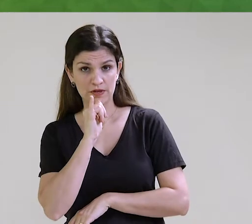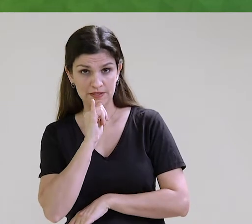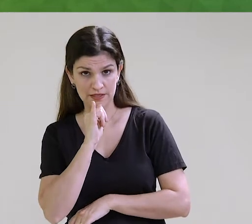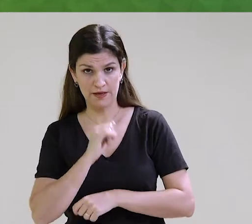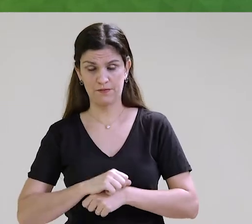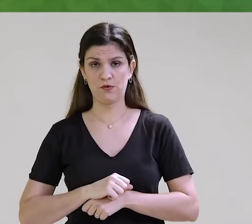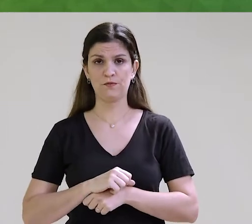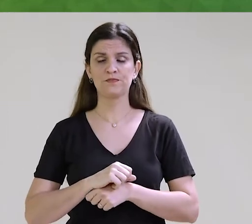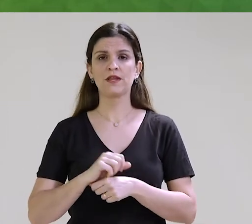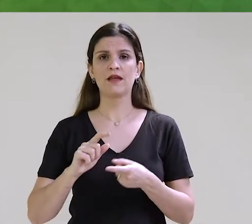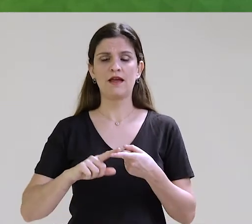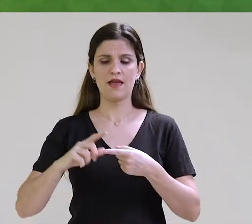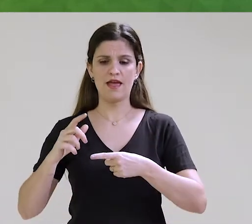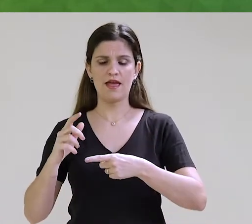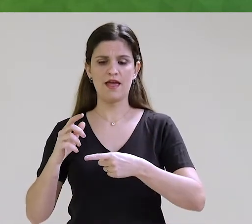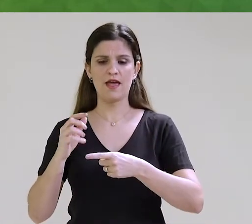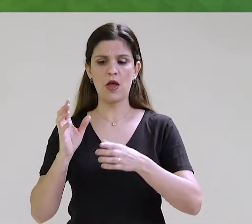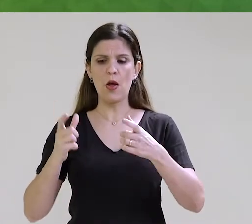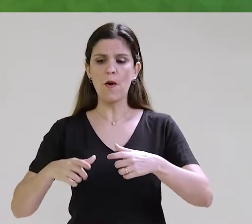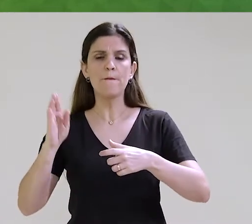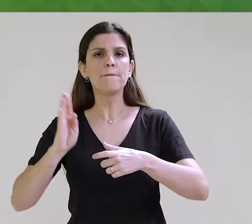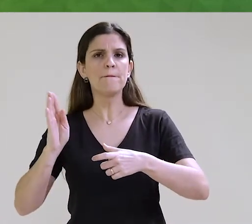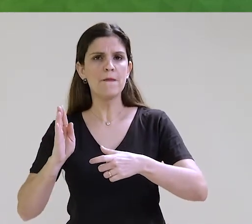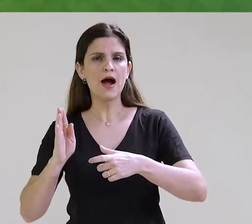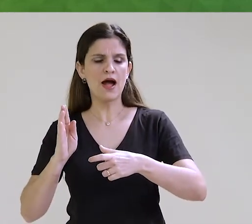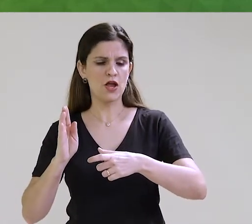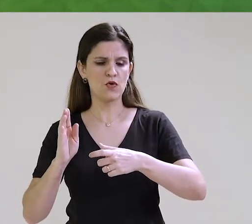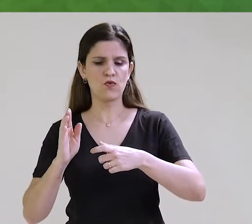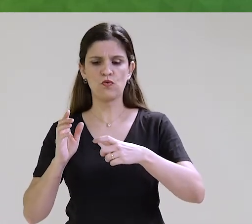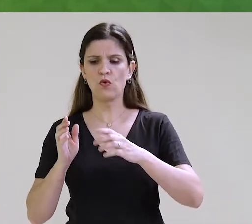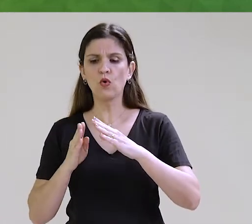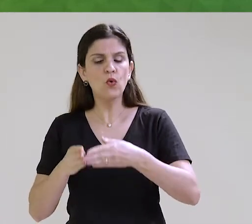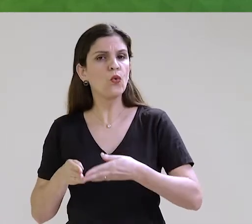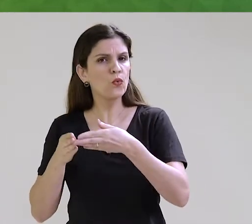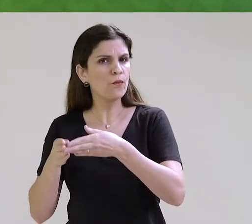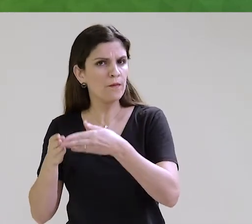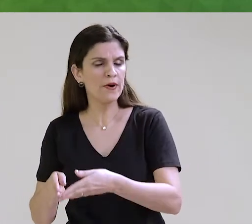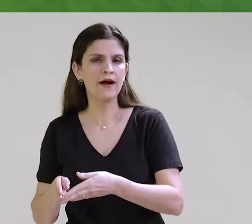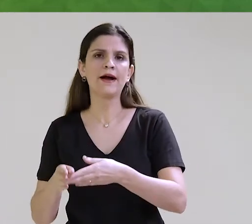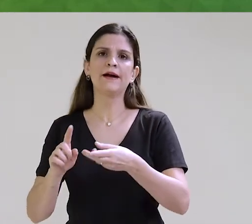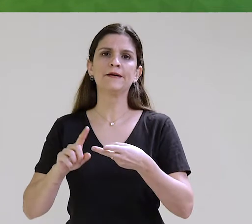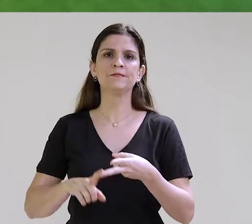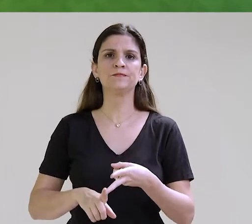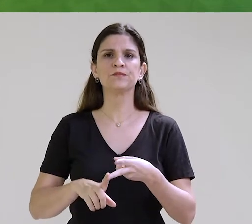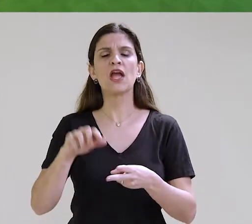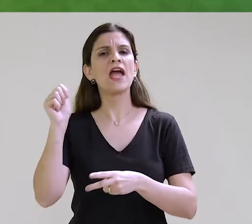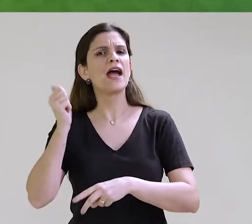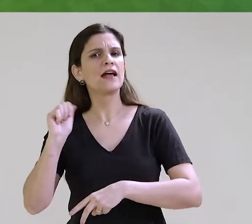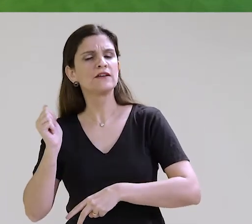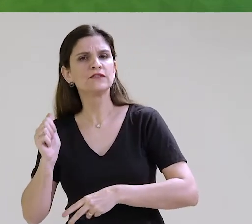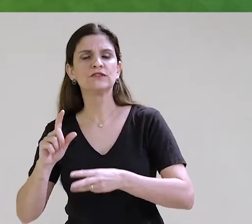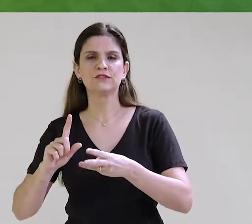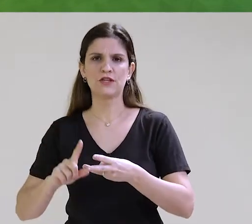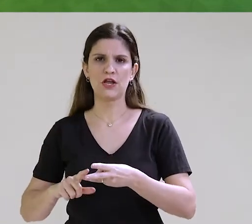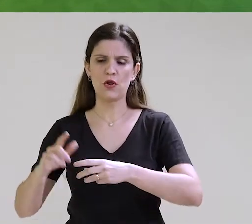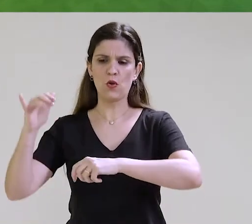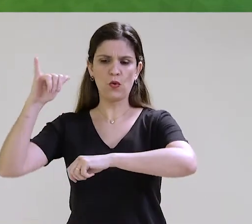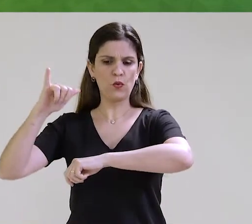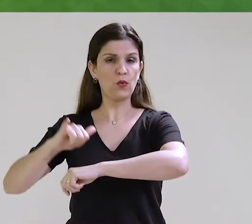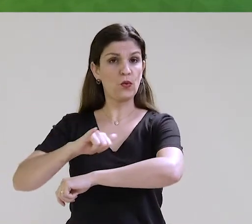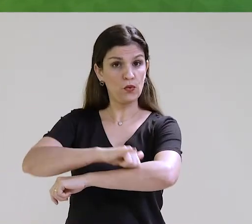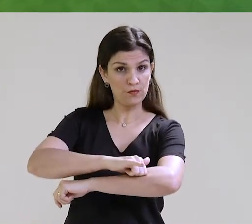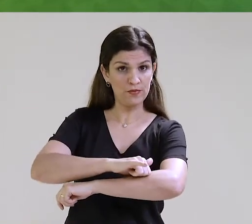Albino Coimbra Filho, Santa Carmélia, Vila Corumbá, Jardim Noroeste, Arnaldo Estevam